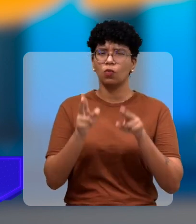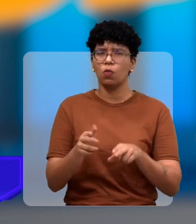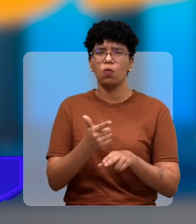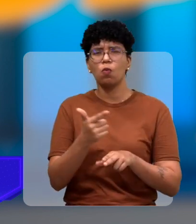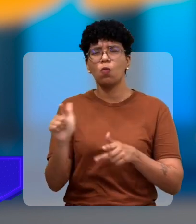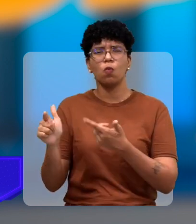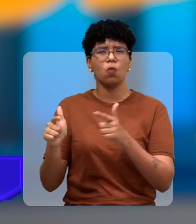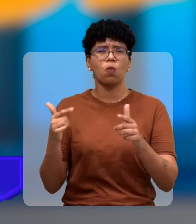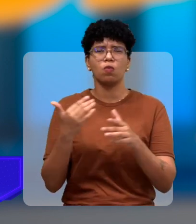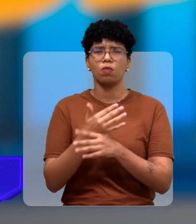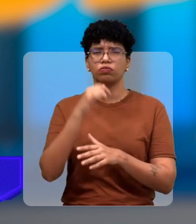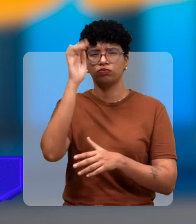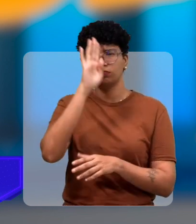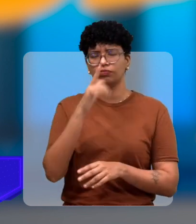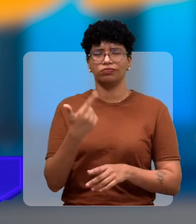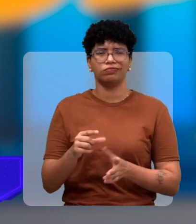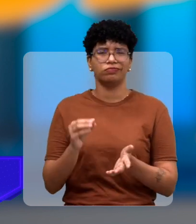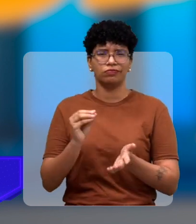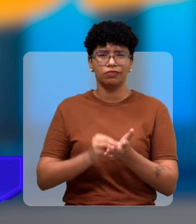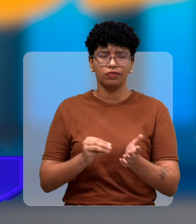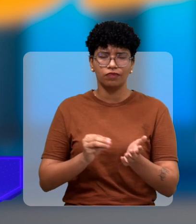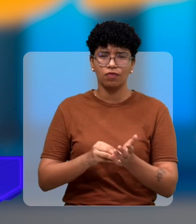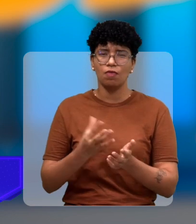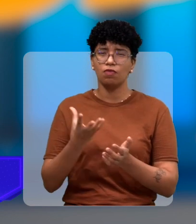a acessibilidade ainda está muito